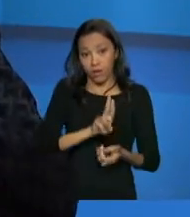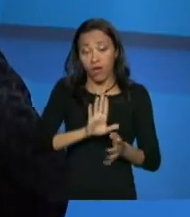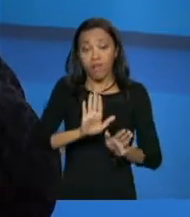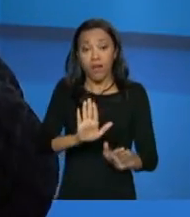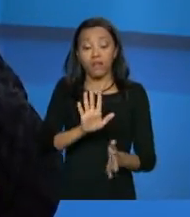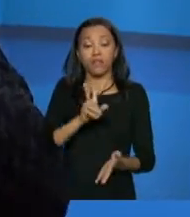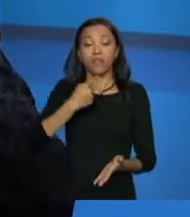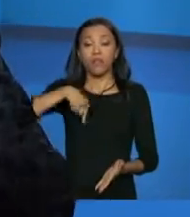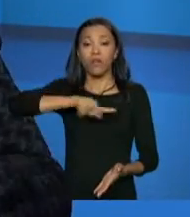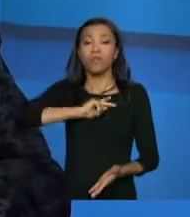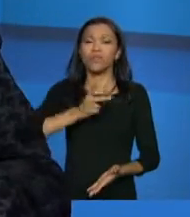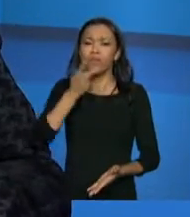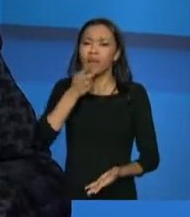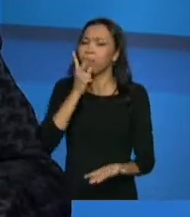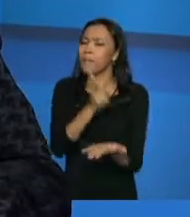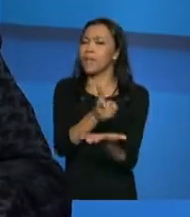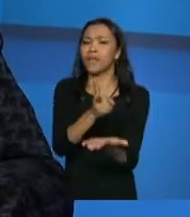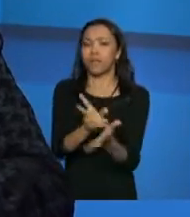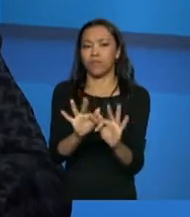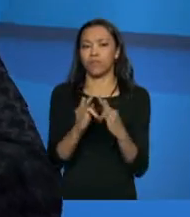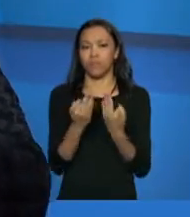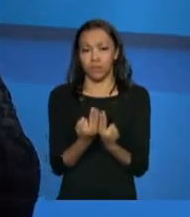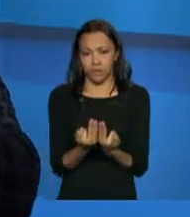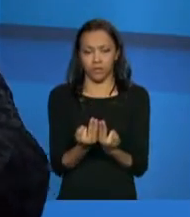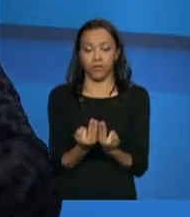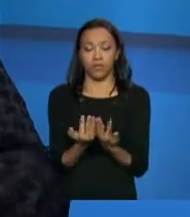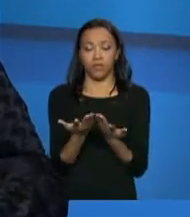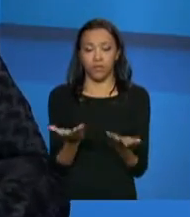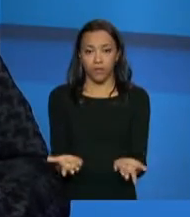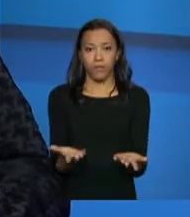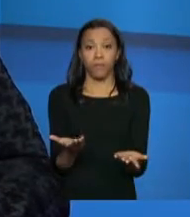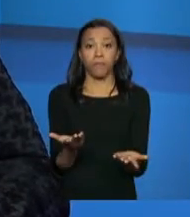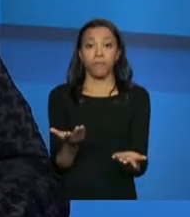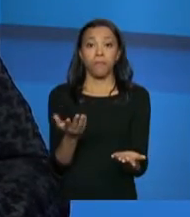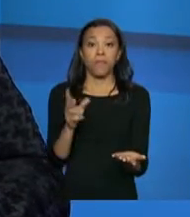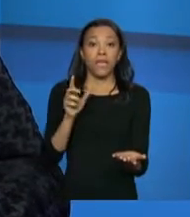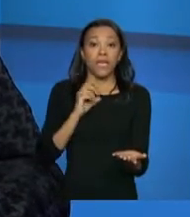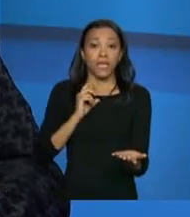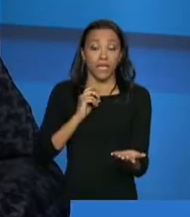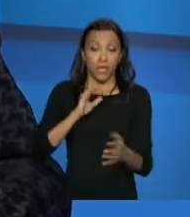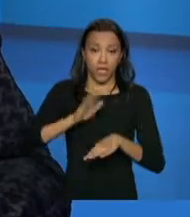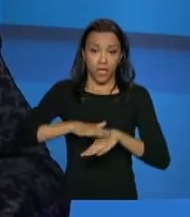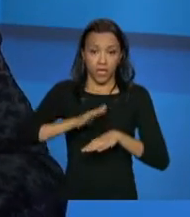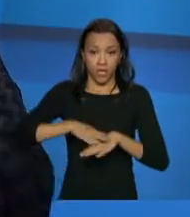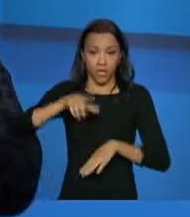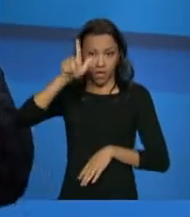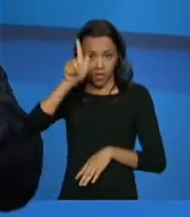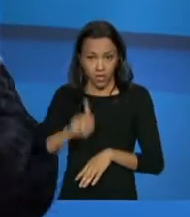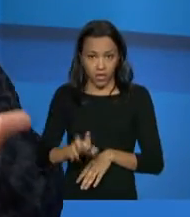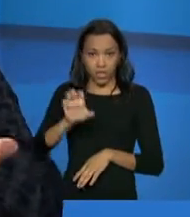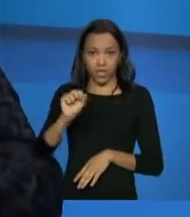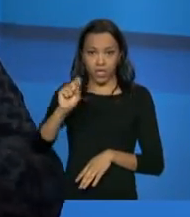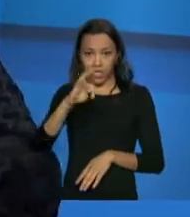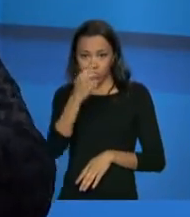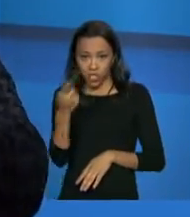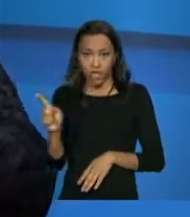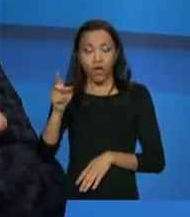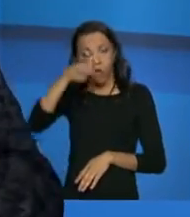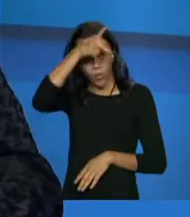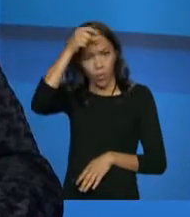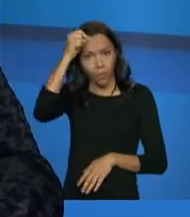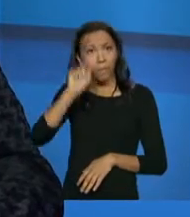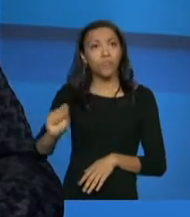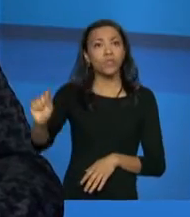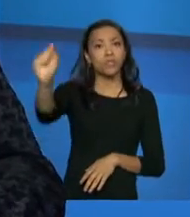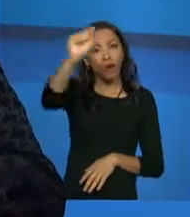nós estamos falando das mesmas famílias. Então, e a atribuição da gestão municipal é exatamente fazer esse cadastro e